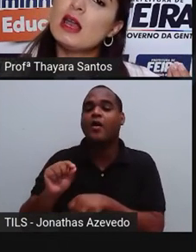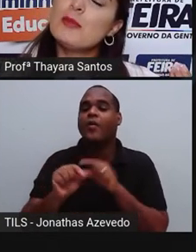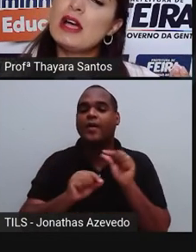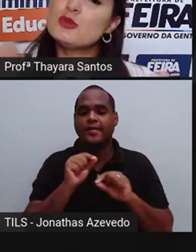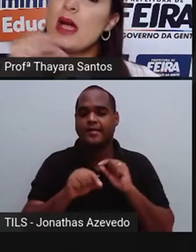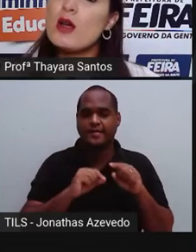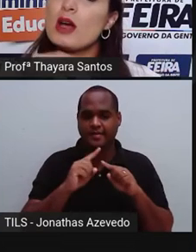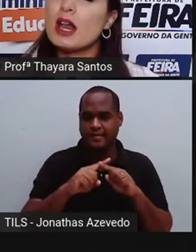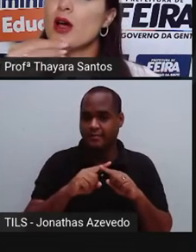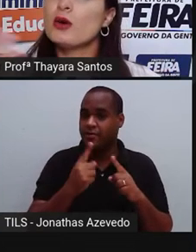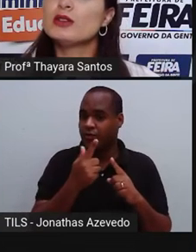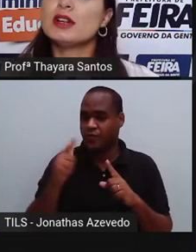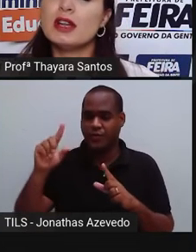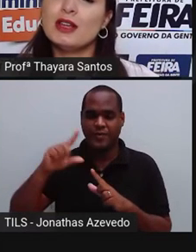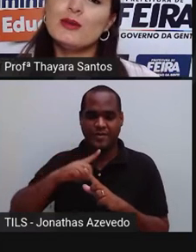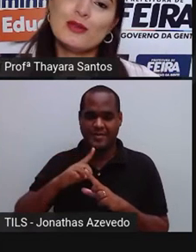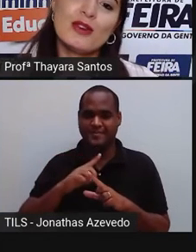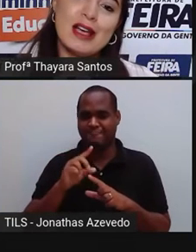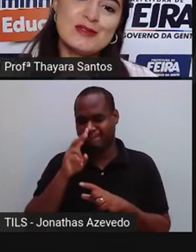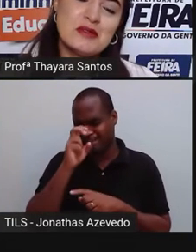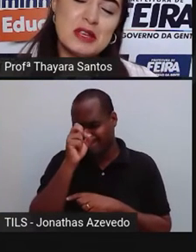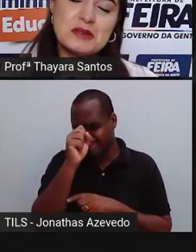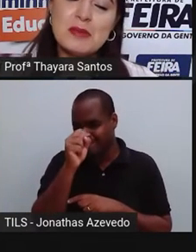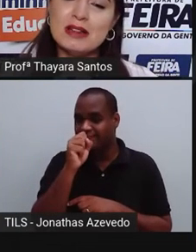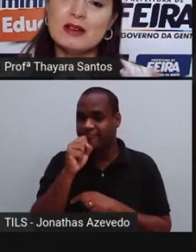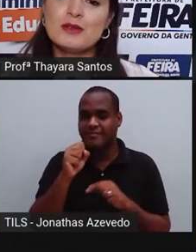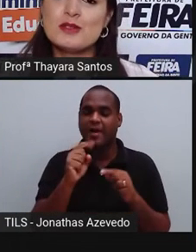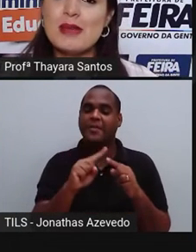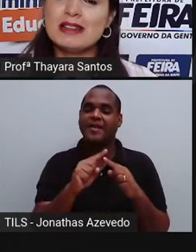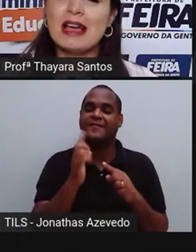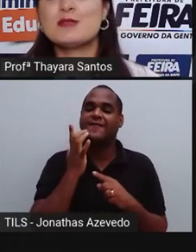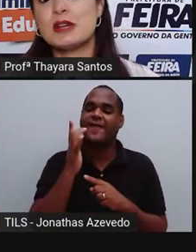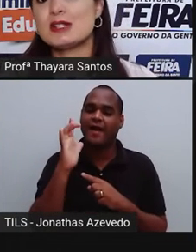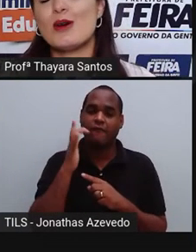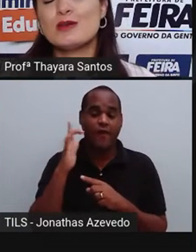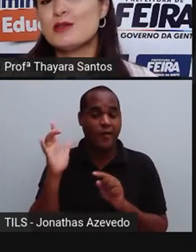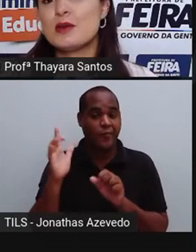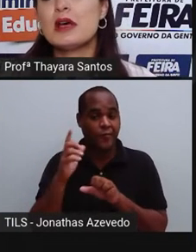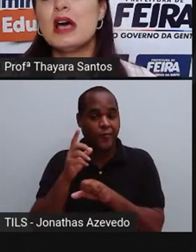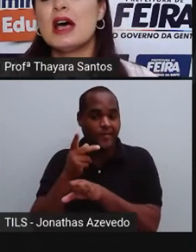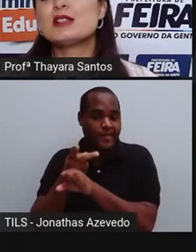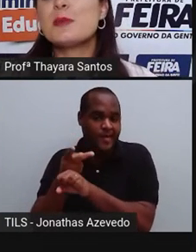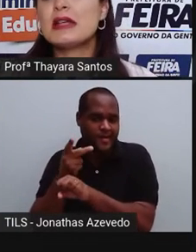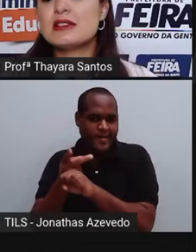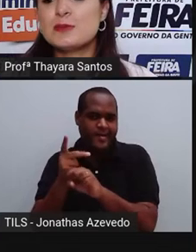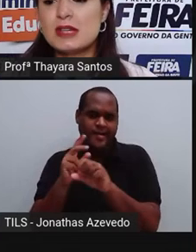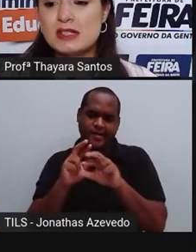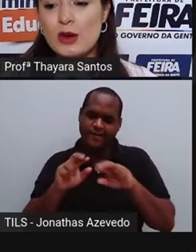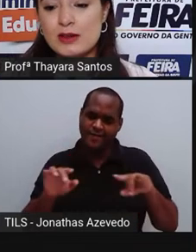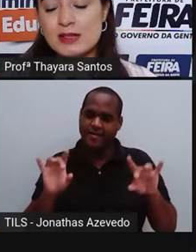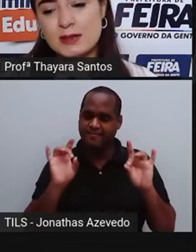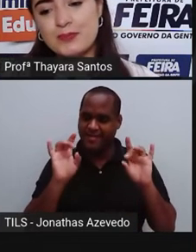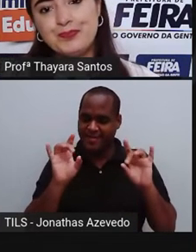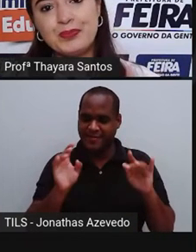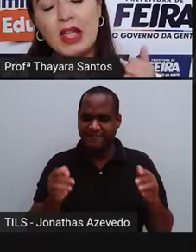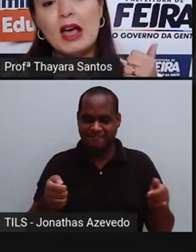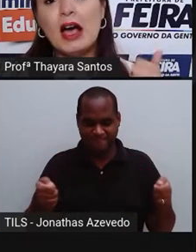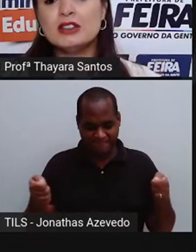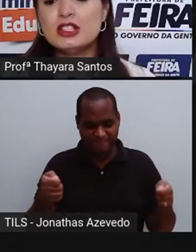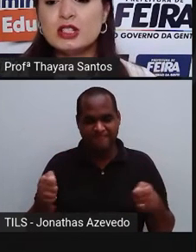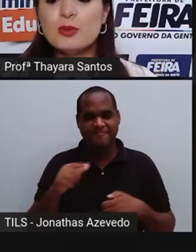aquela parte maior, aquela outra, que no caso vão ser os metais preciosos ou as pedras preciosas.